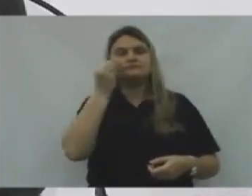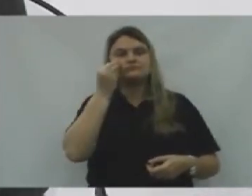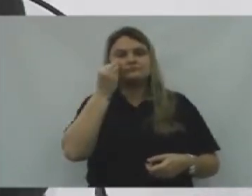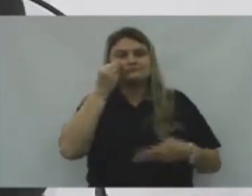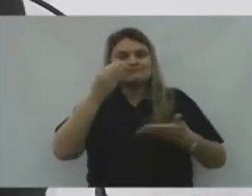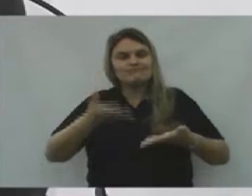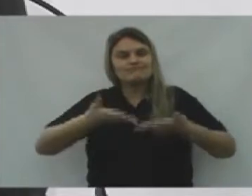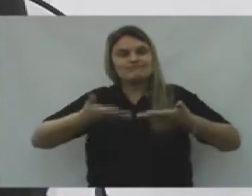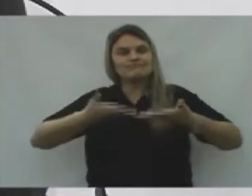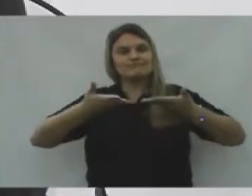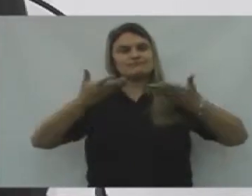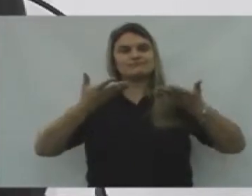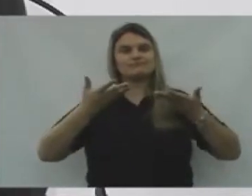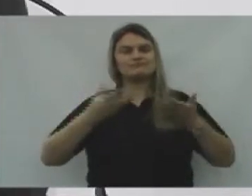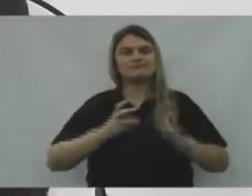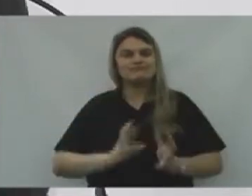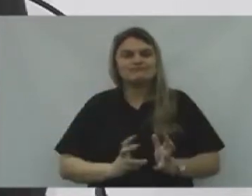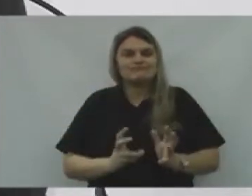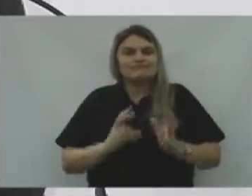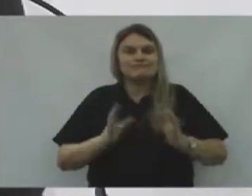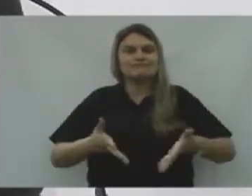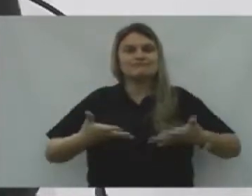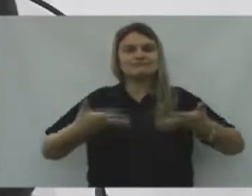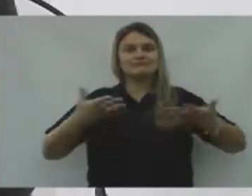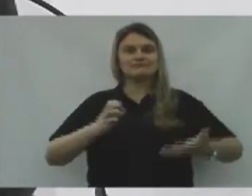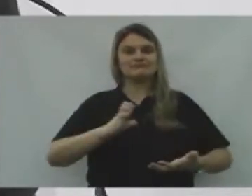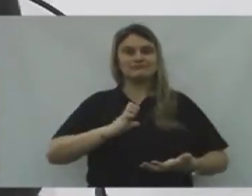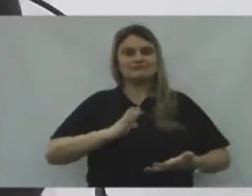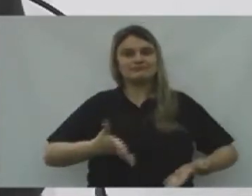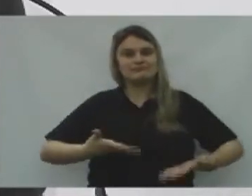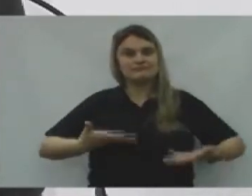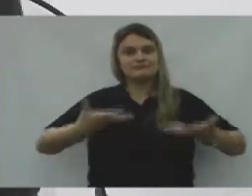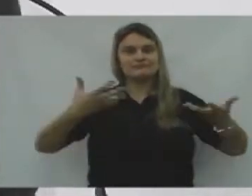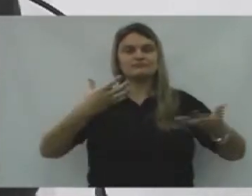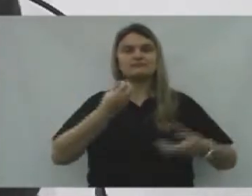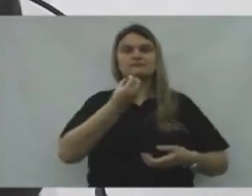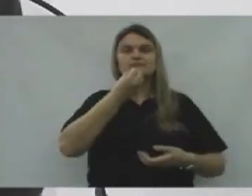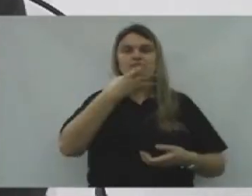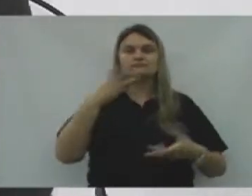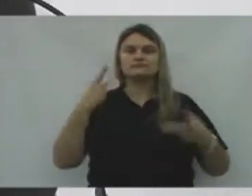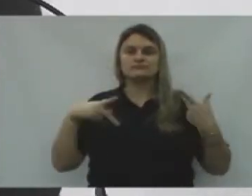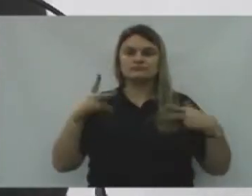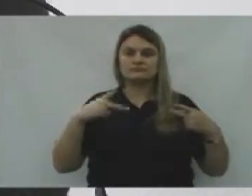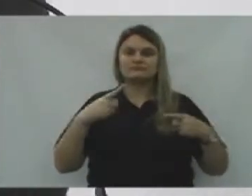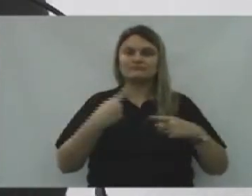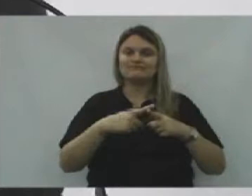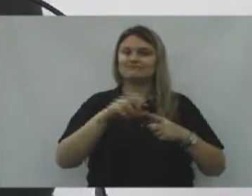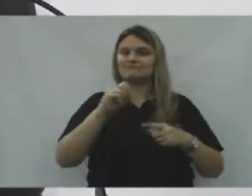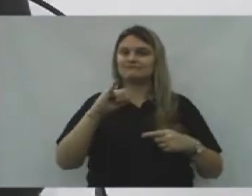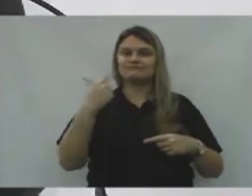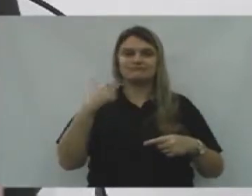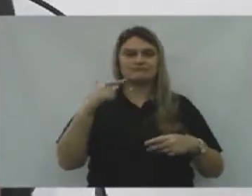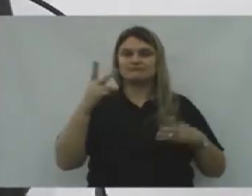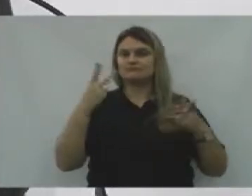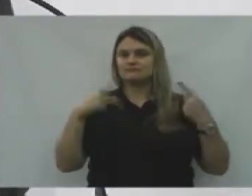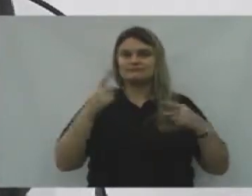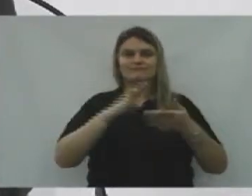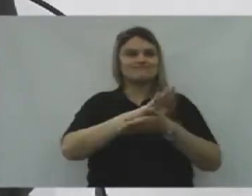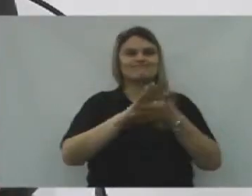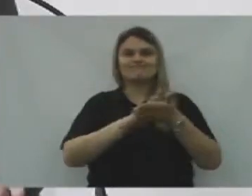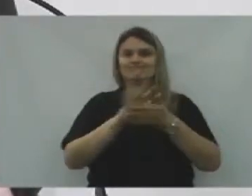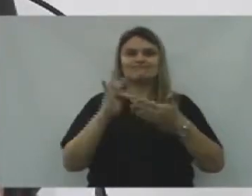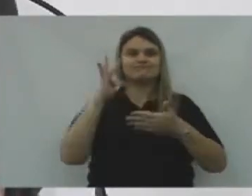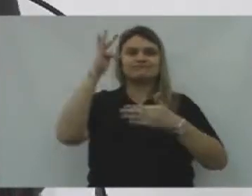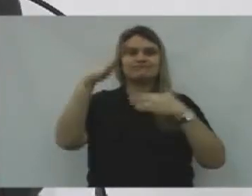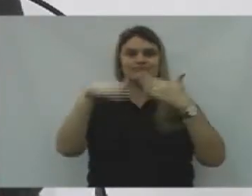levantar a moral, não da politicagem, Mas da boa política, porque sem política, Nada vai para